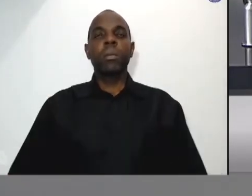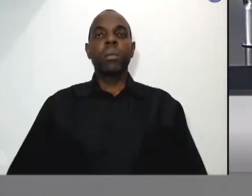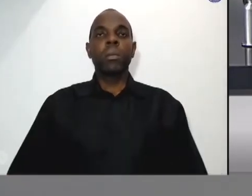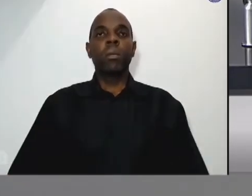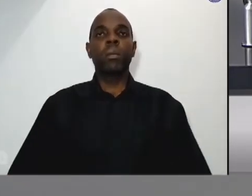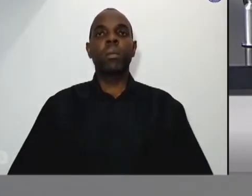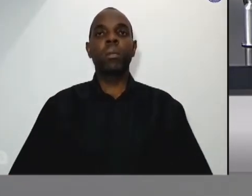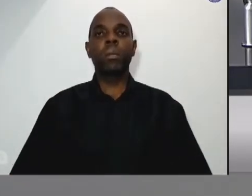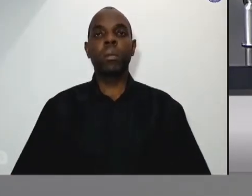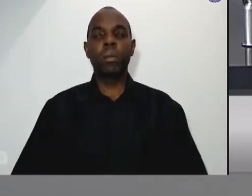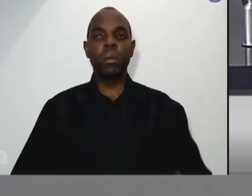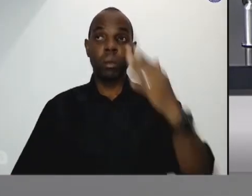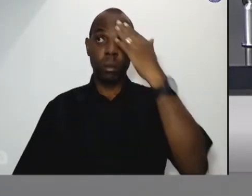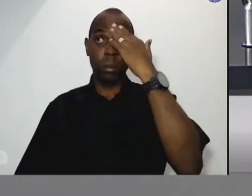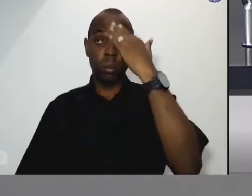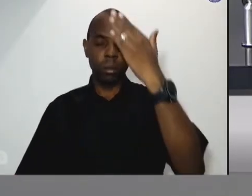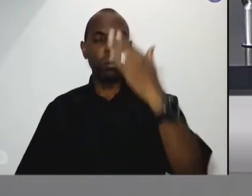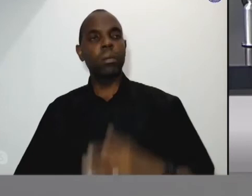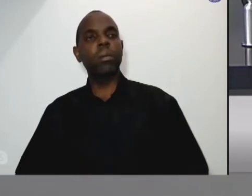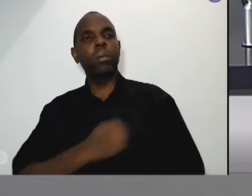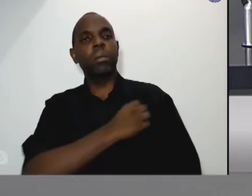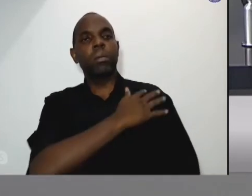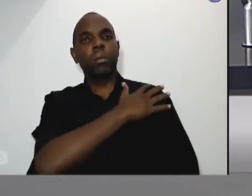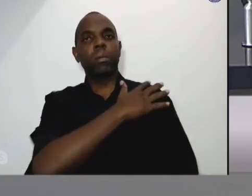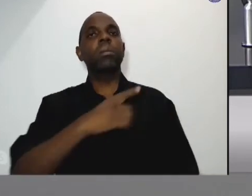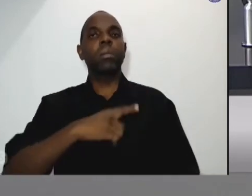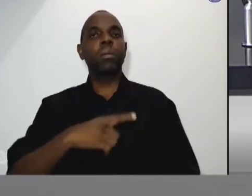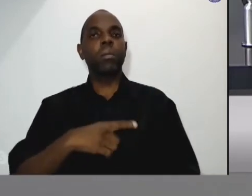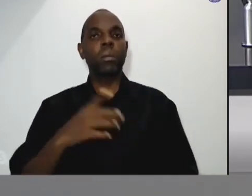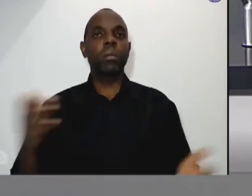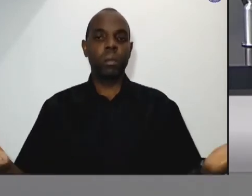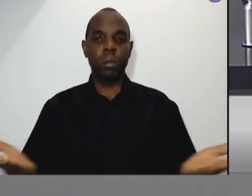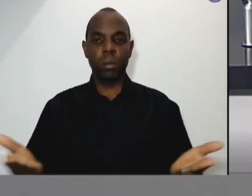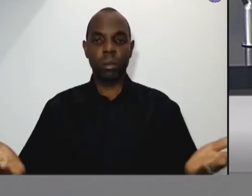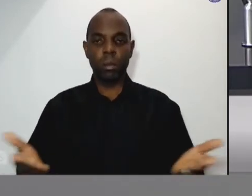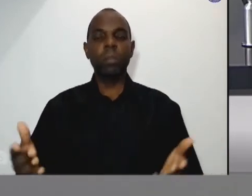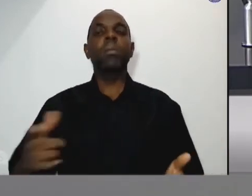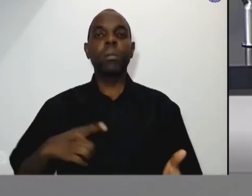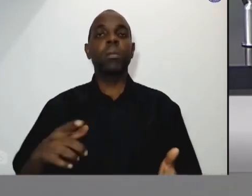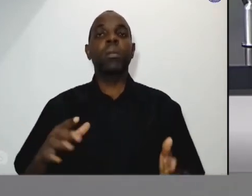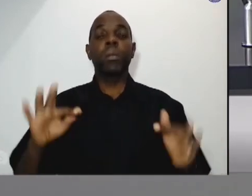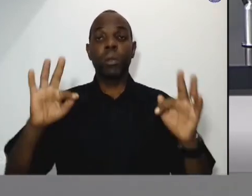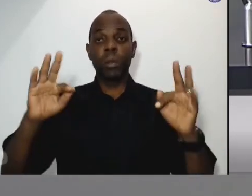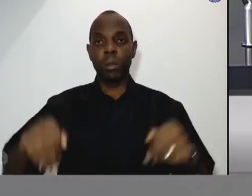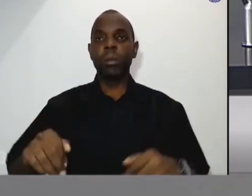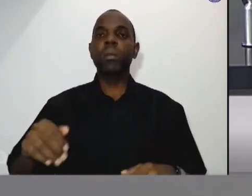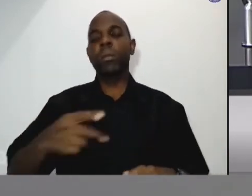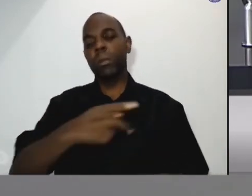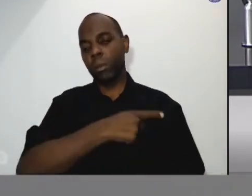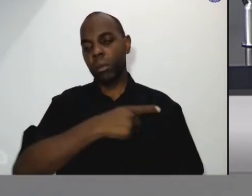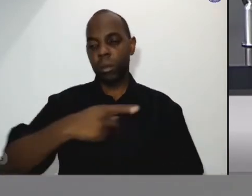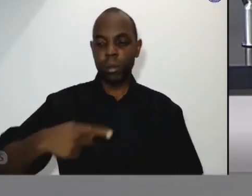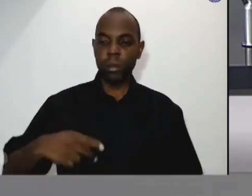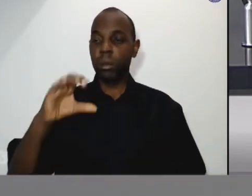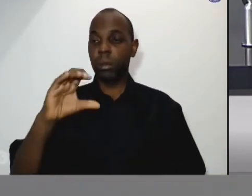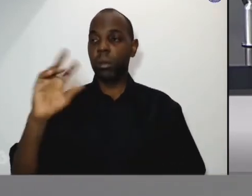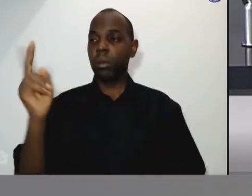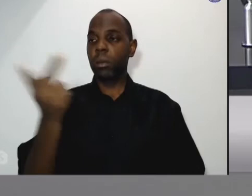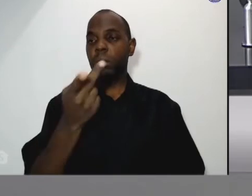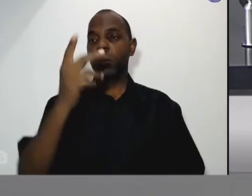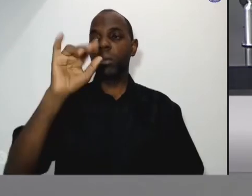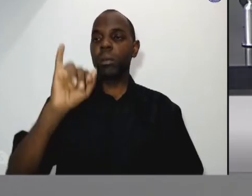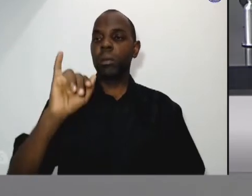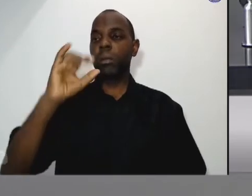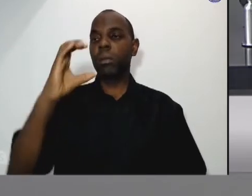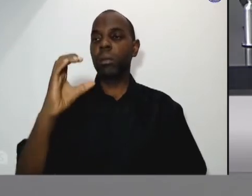obrigada sergento gostaria de passar a palavra agora para as considerações finais Padre Chico que compõe a mesa aqui conosco da São Pio X